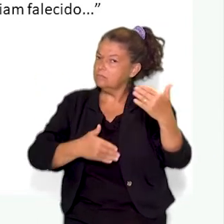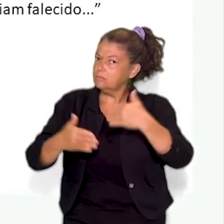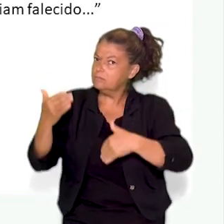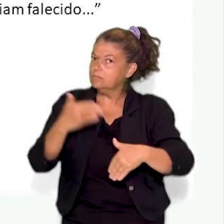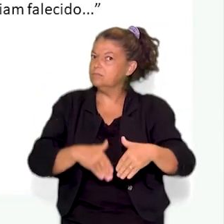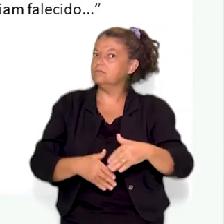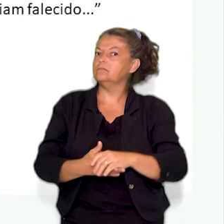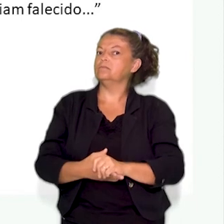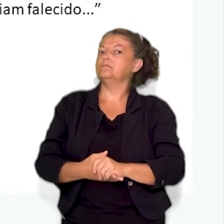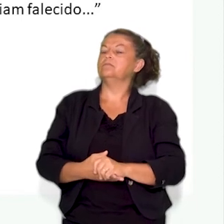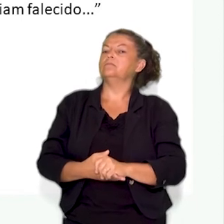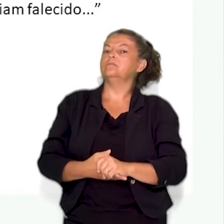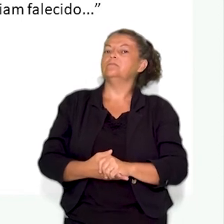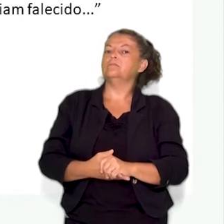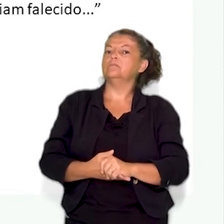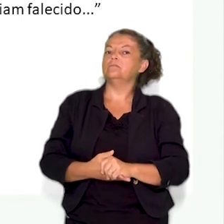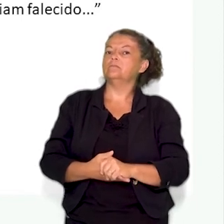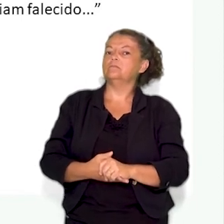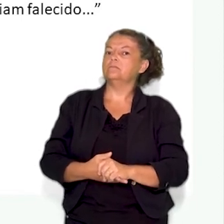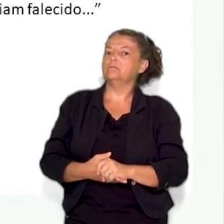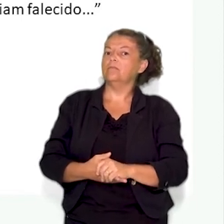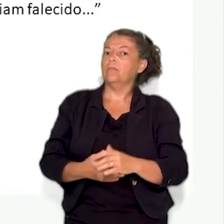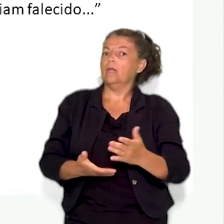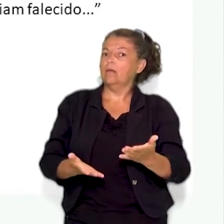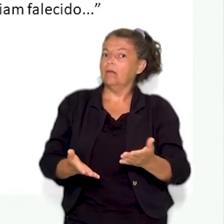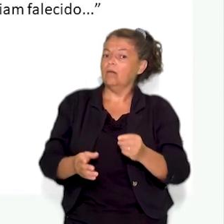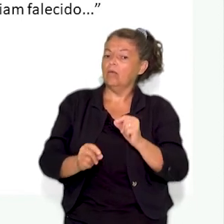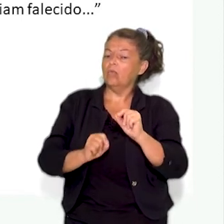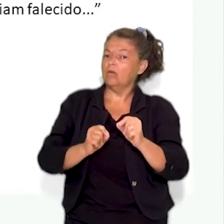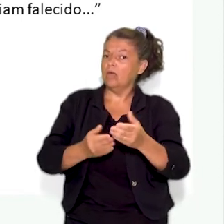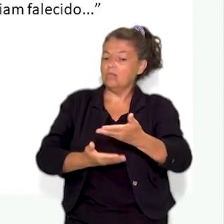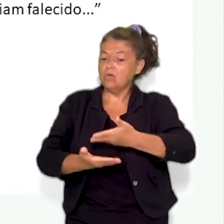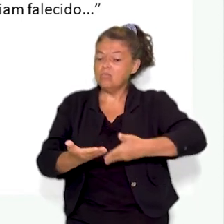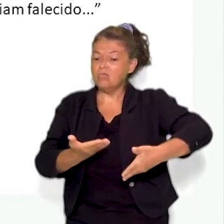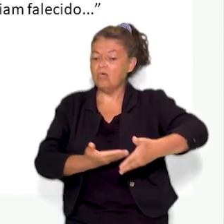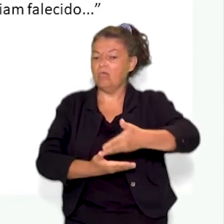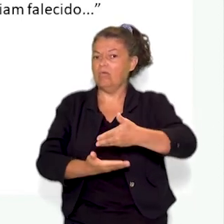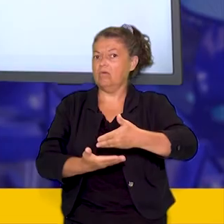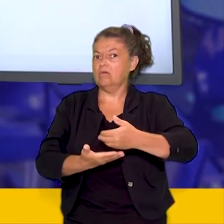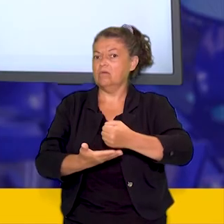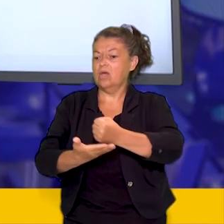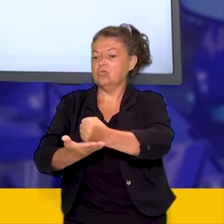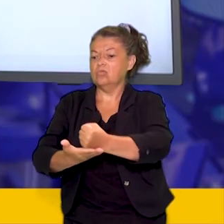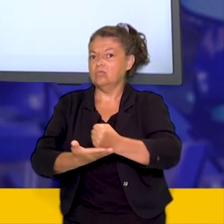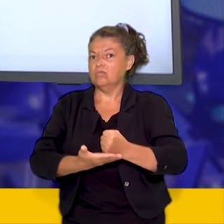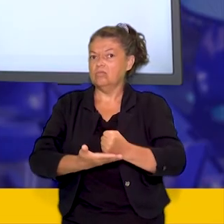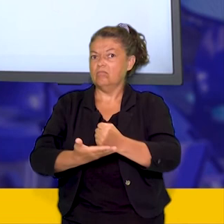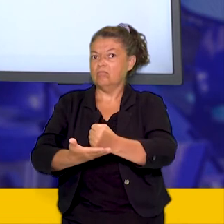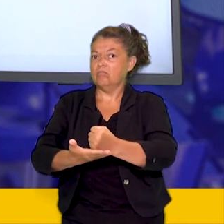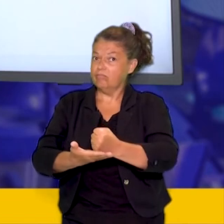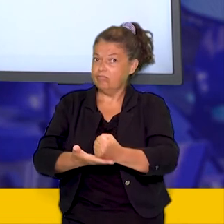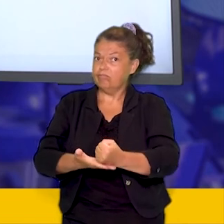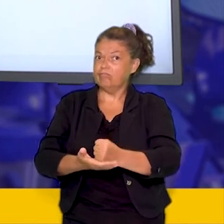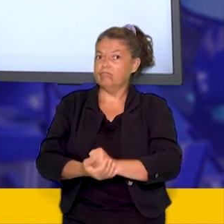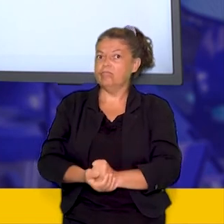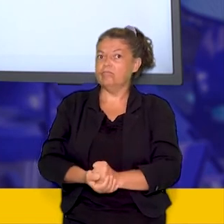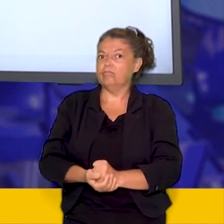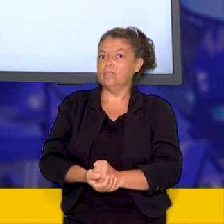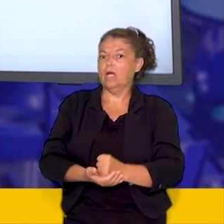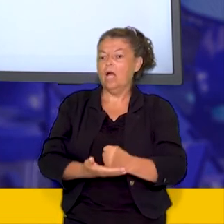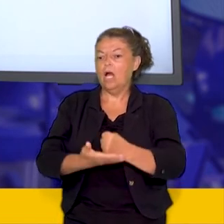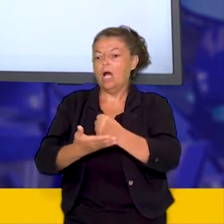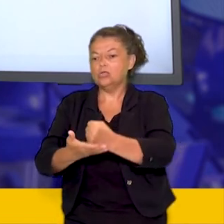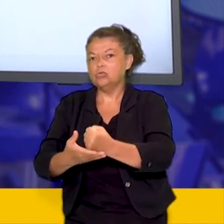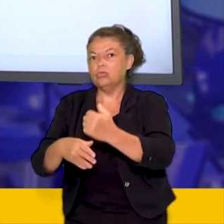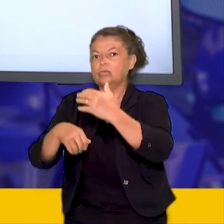seus favores em troca de absoluta fidelidade era cedido terras para o cultivo ajuda nas doenças